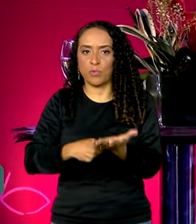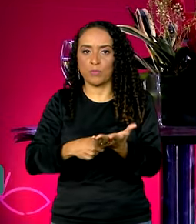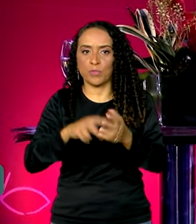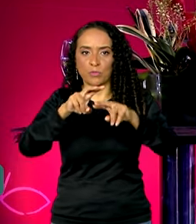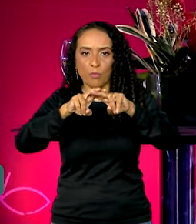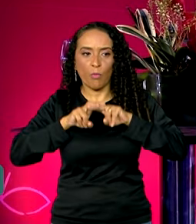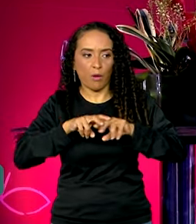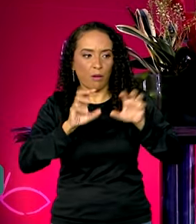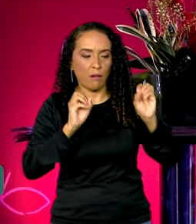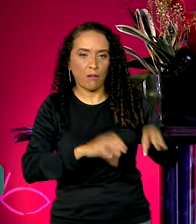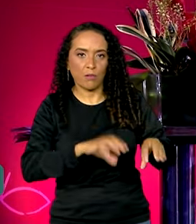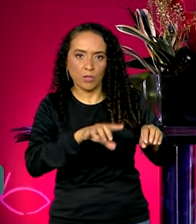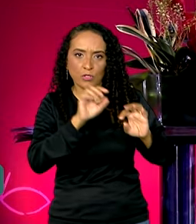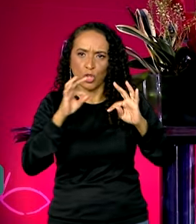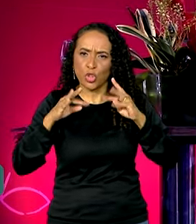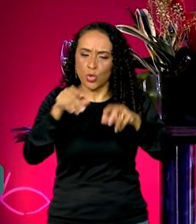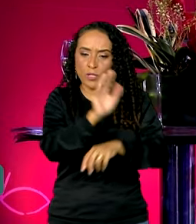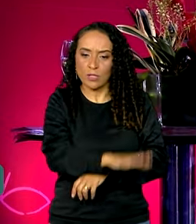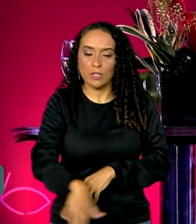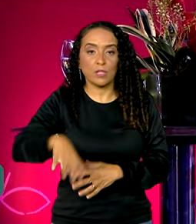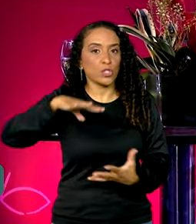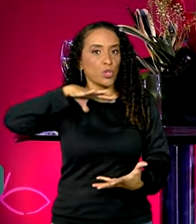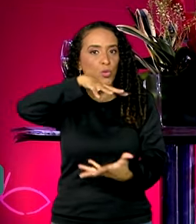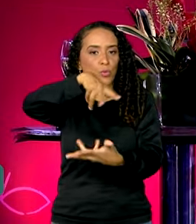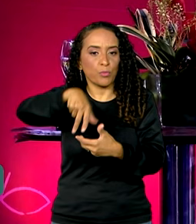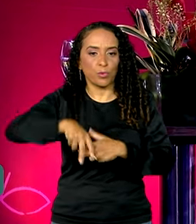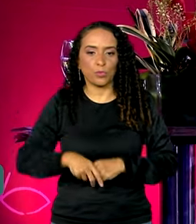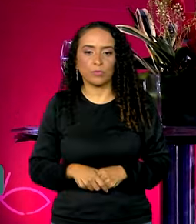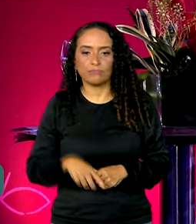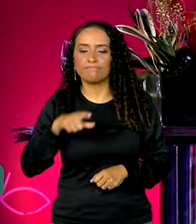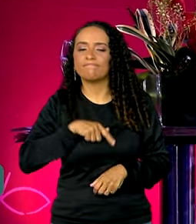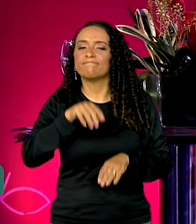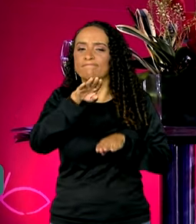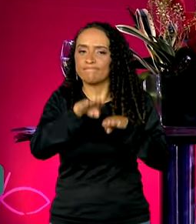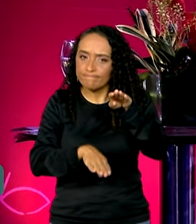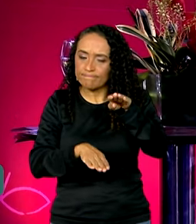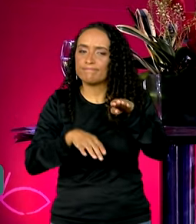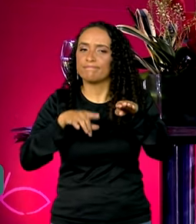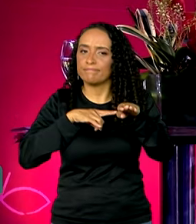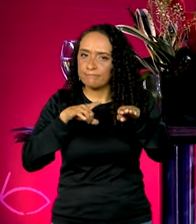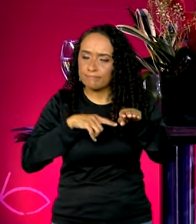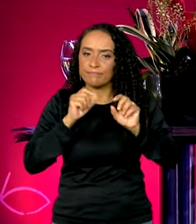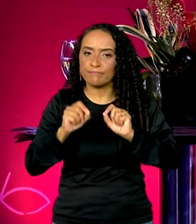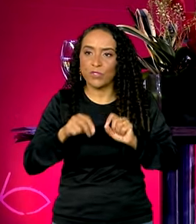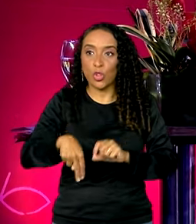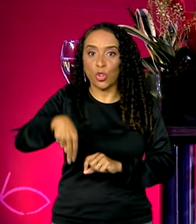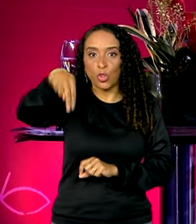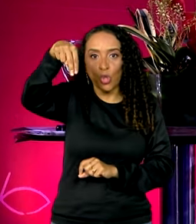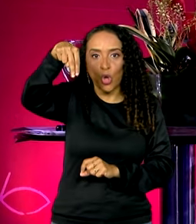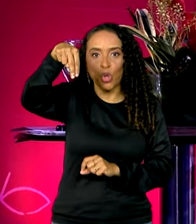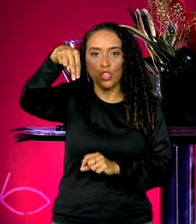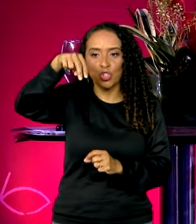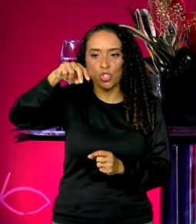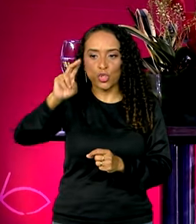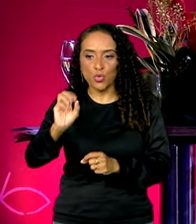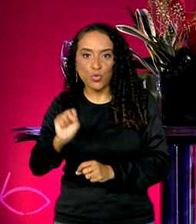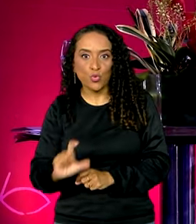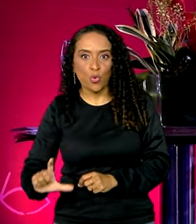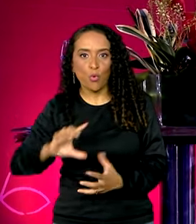educação para todas as crianças do planeta. Há uma desigualdade muito grande entre o norte global e o sul global.